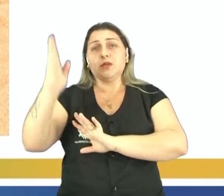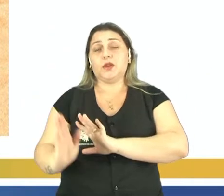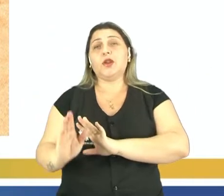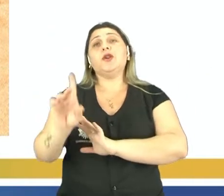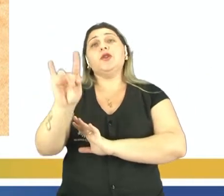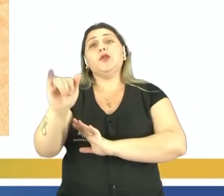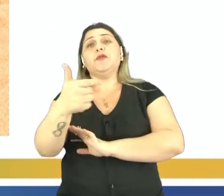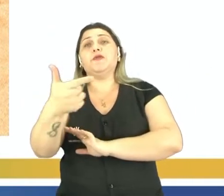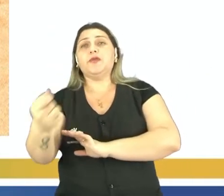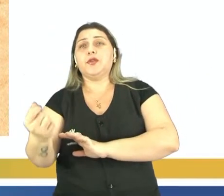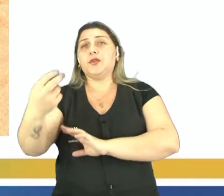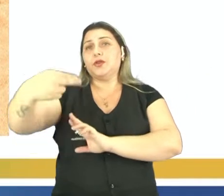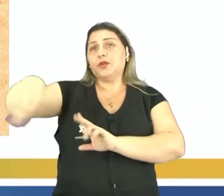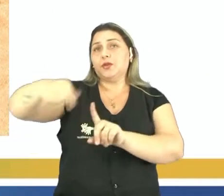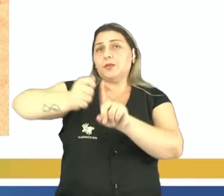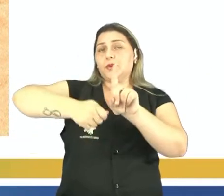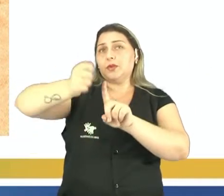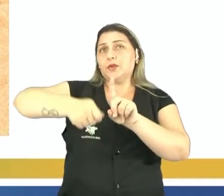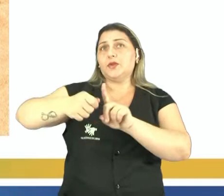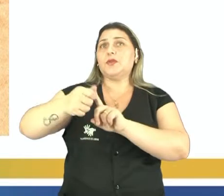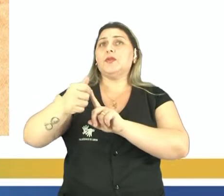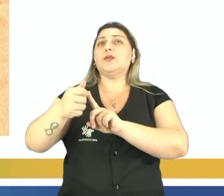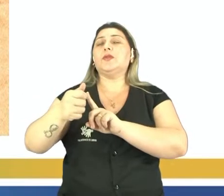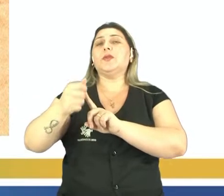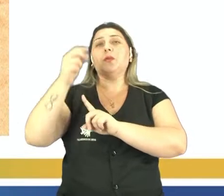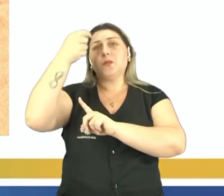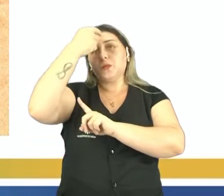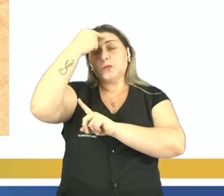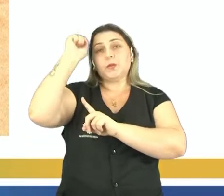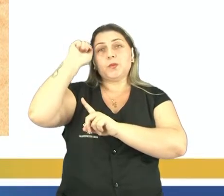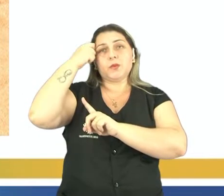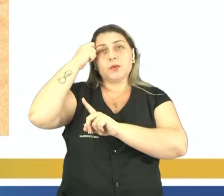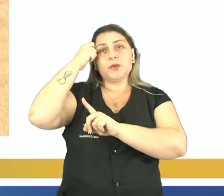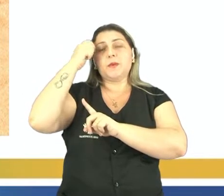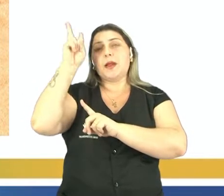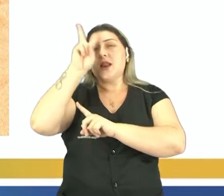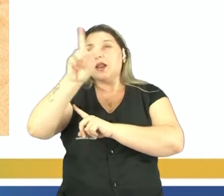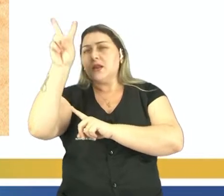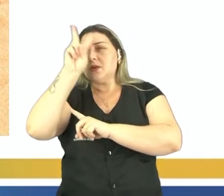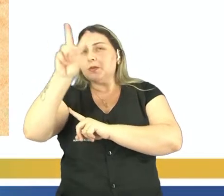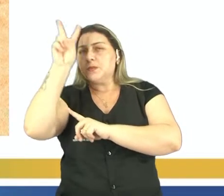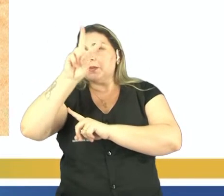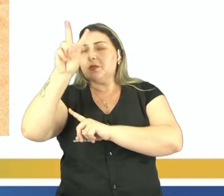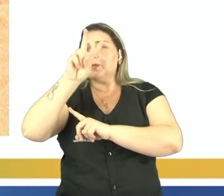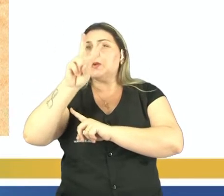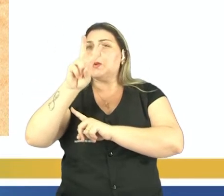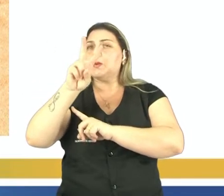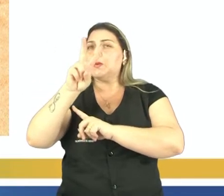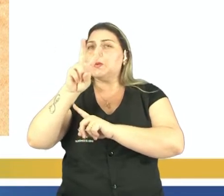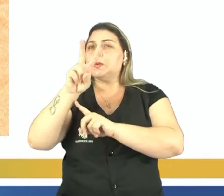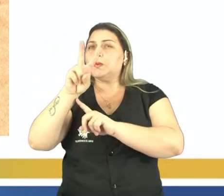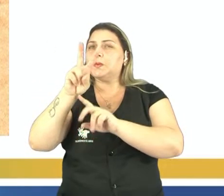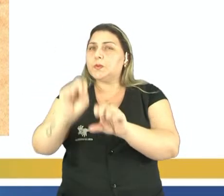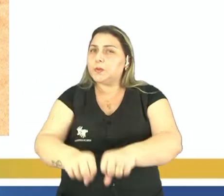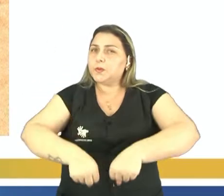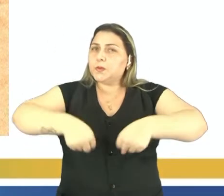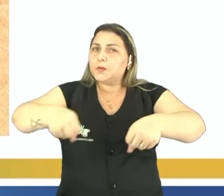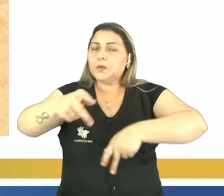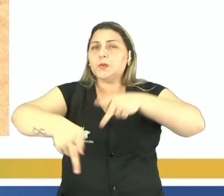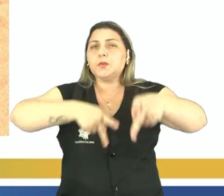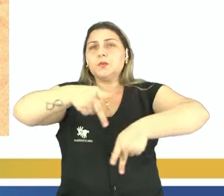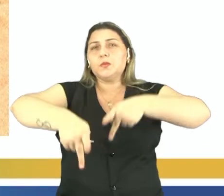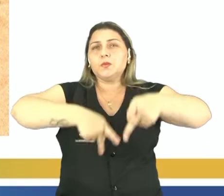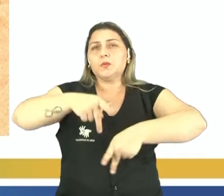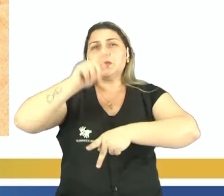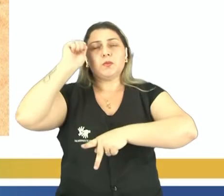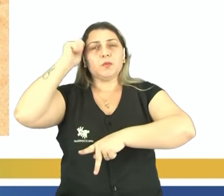dia 20 de novembro, que se retrata o dia da consciência negra, né? Serve para lembrar a resistência do povo negro para avançar na